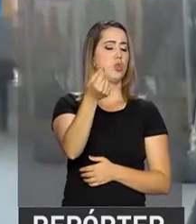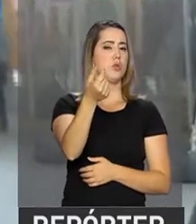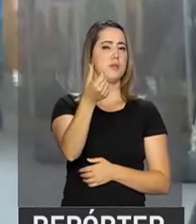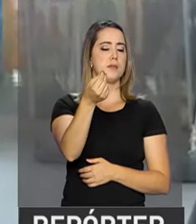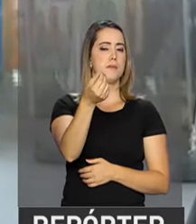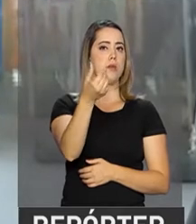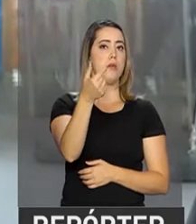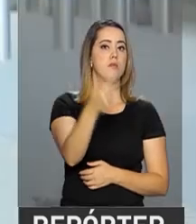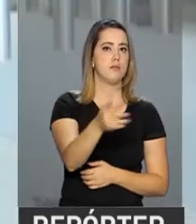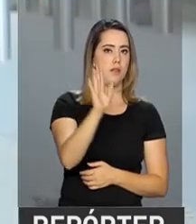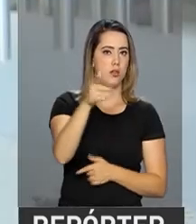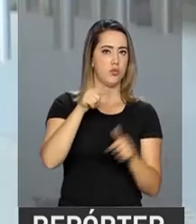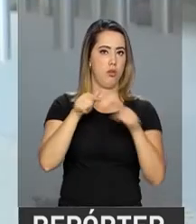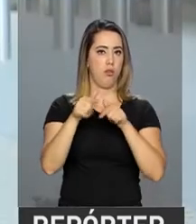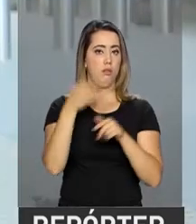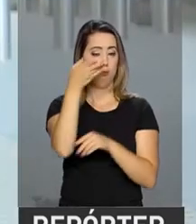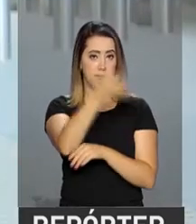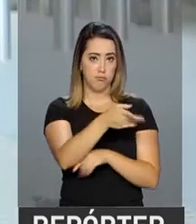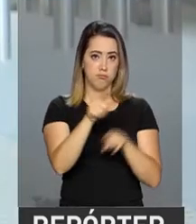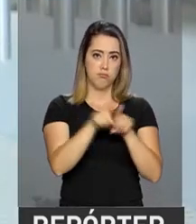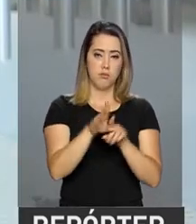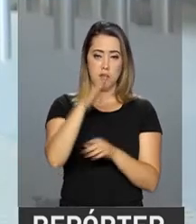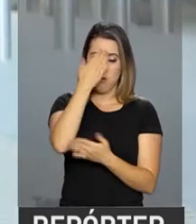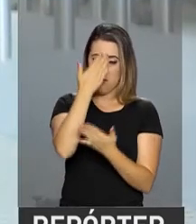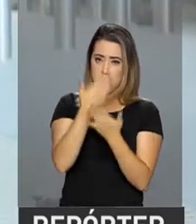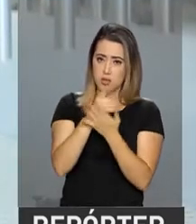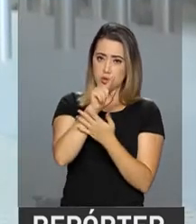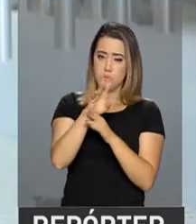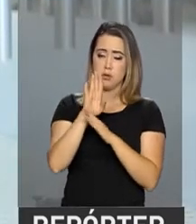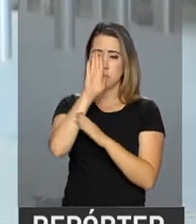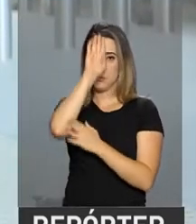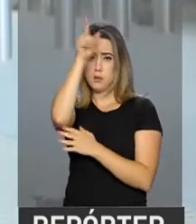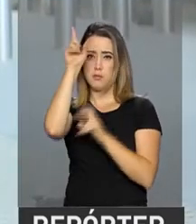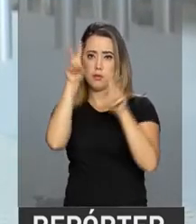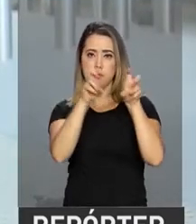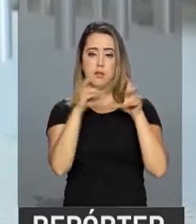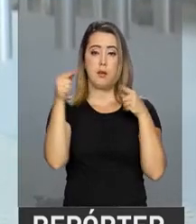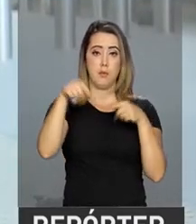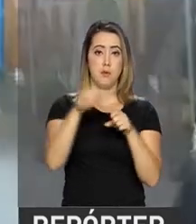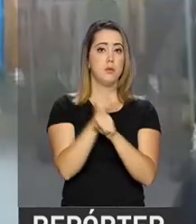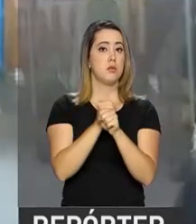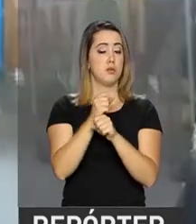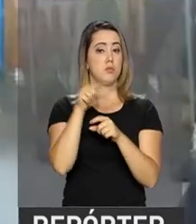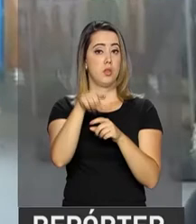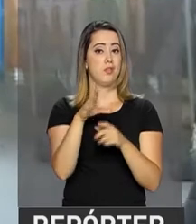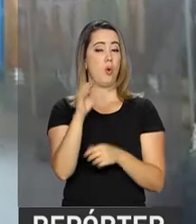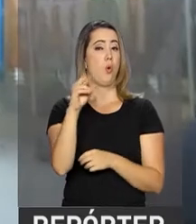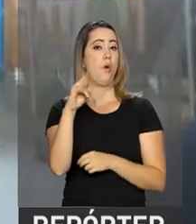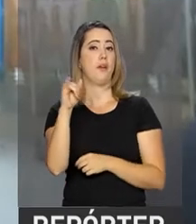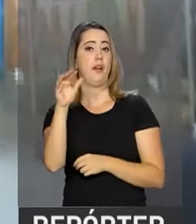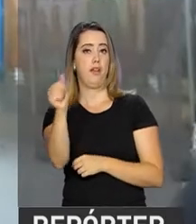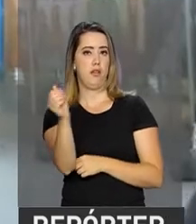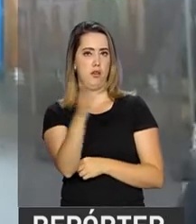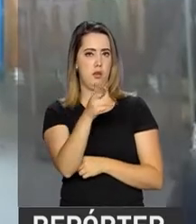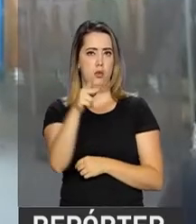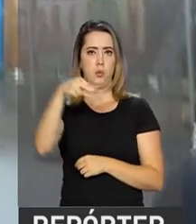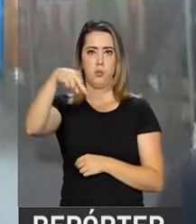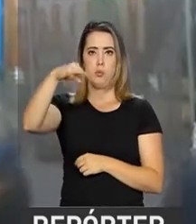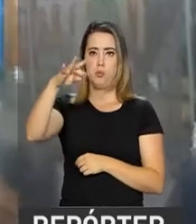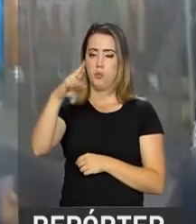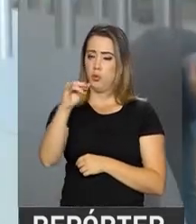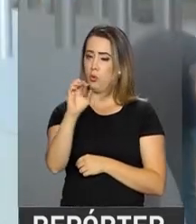assembleias. Ele acredita que entre os principais temas a serem discutidos este ano estão a Coreia do Norte e a crise dos